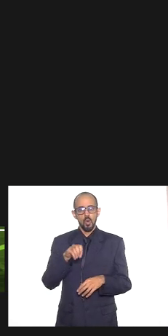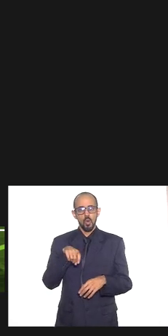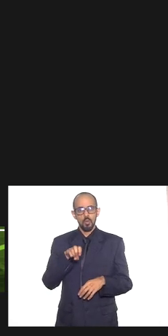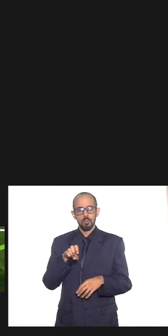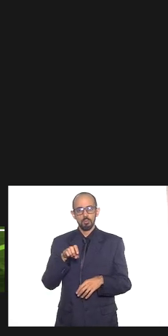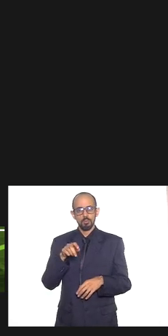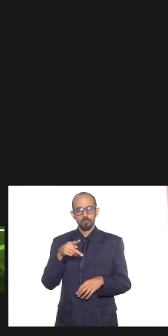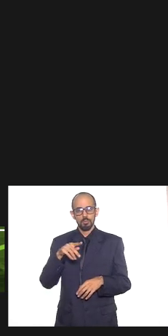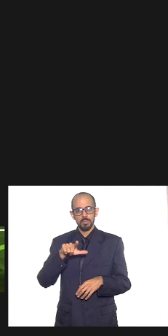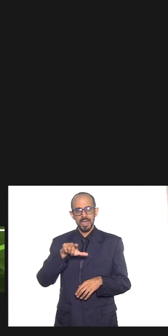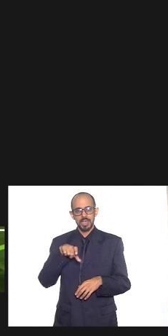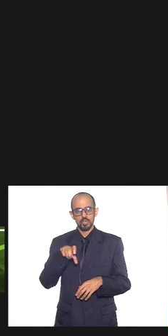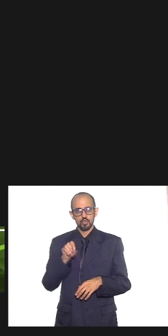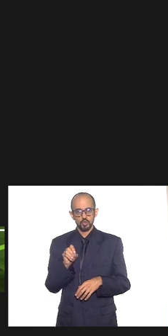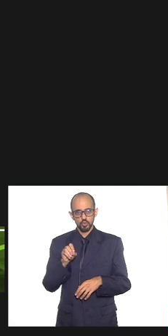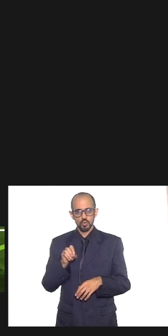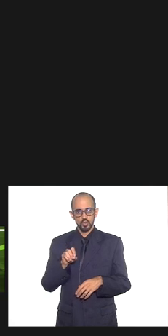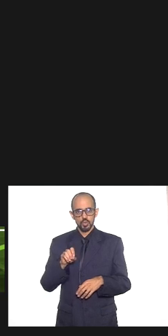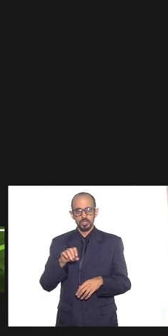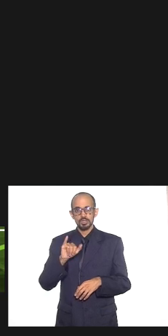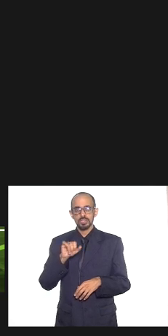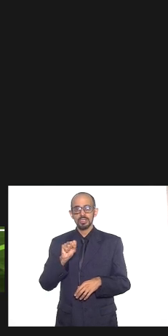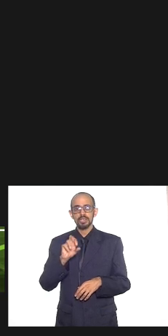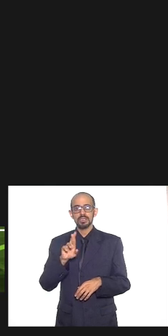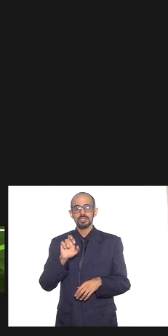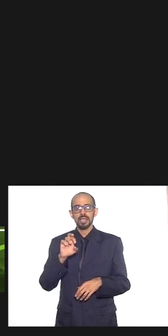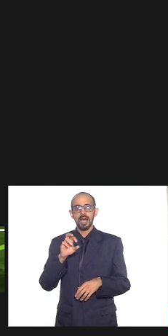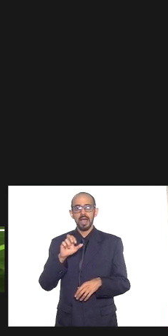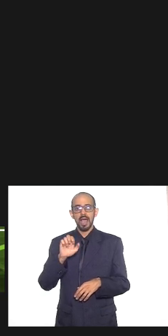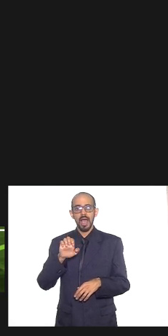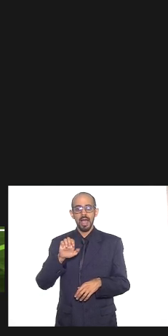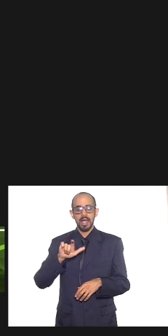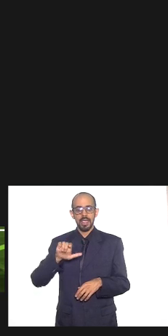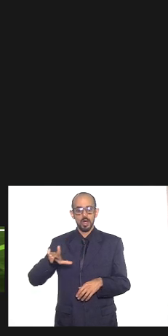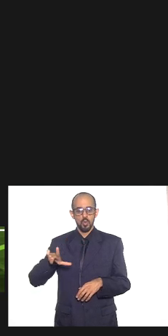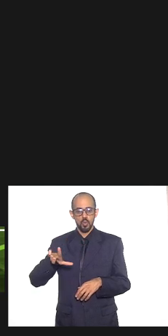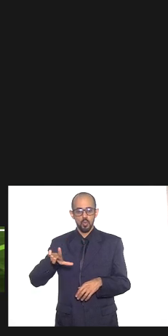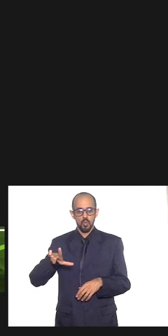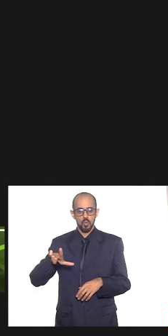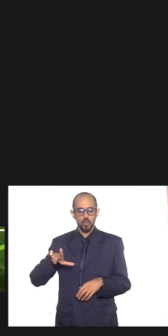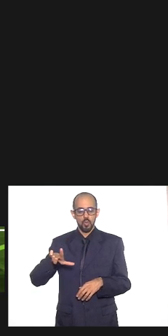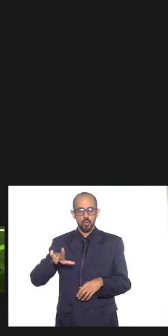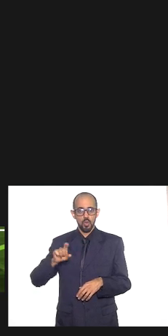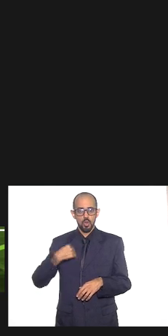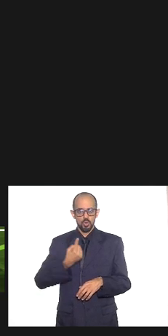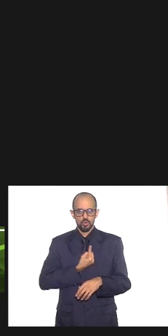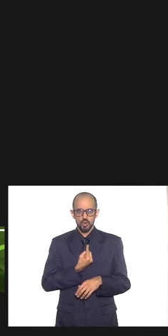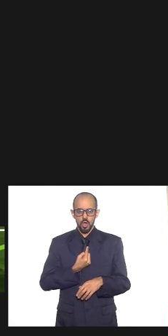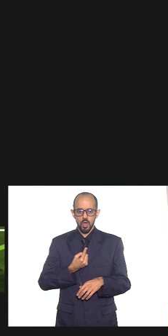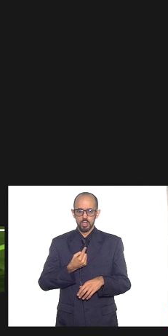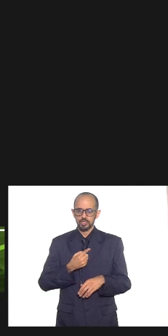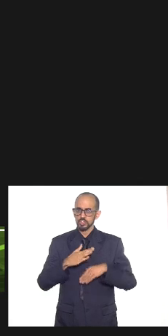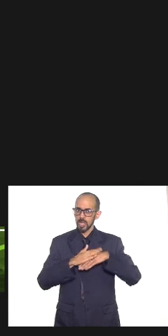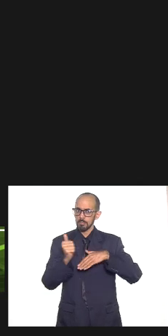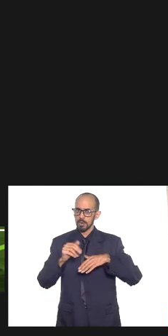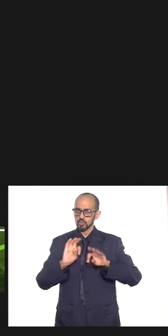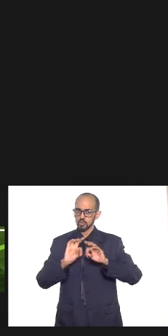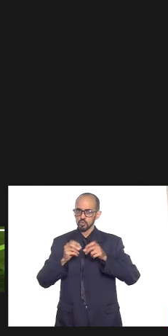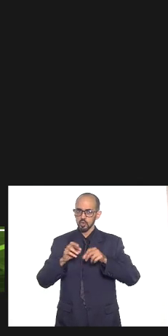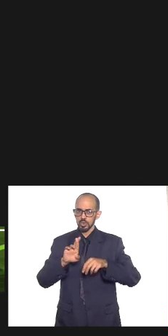acontece esse fato nós ampliamos o monitoramento nós acionamos toda a nossa rede de apoio